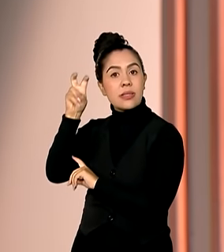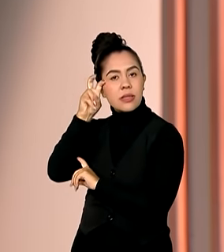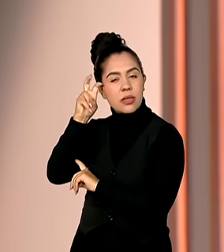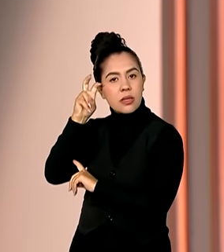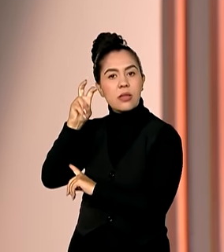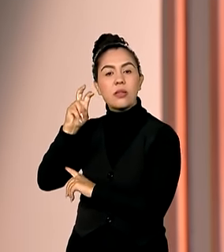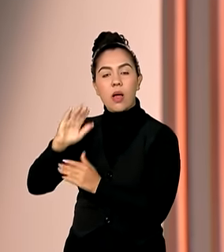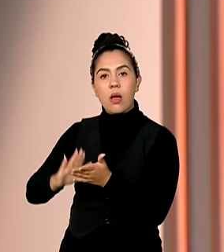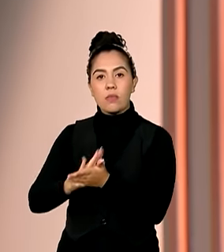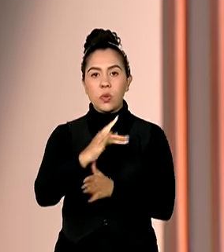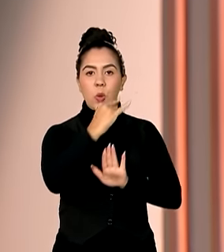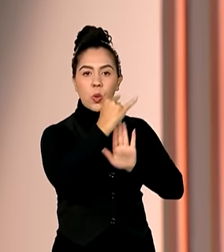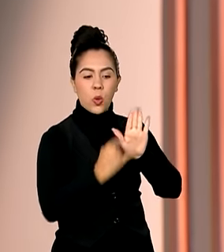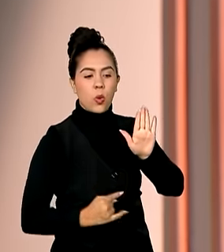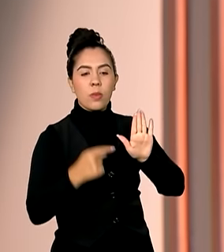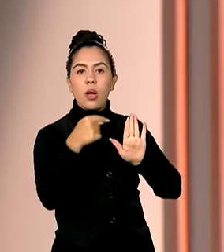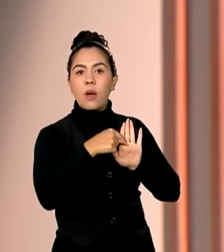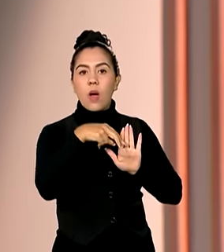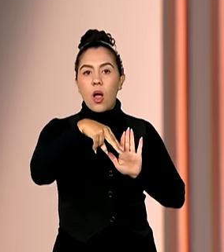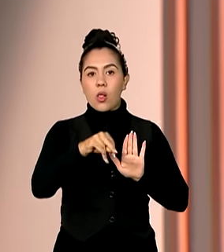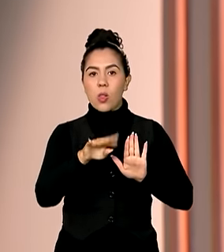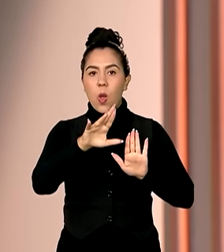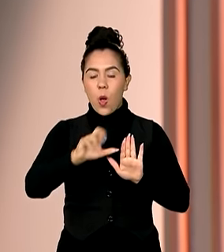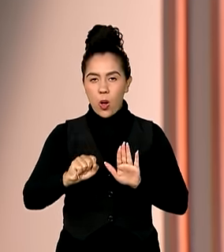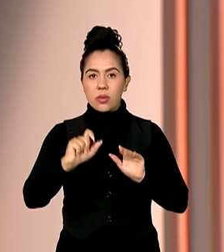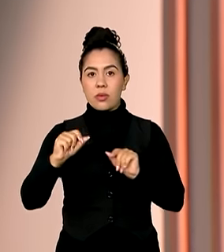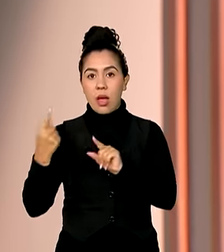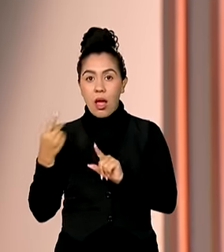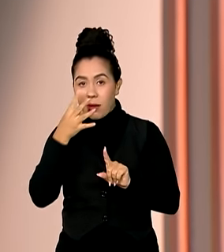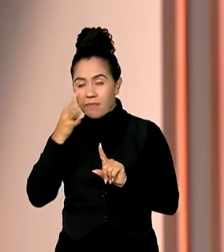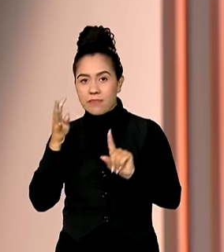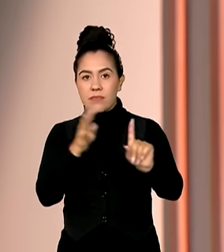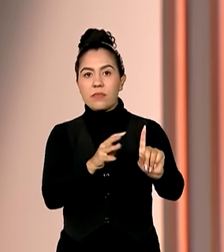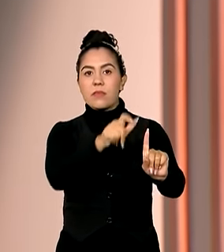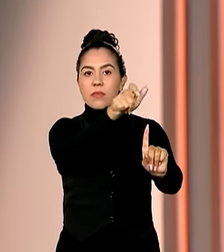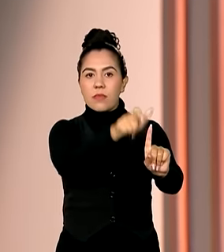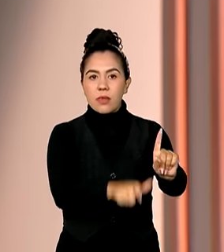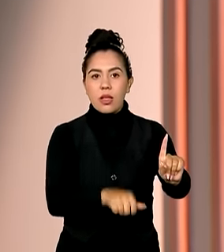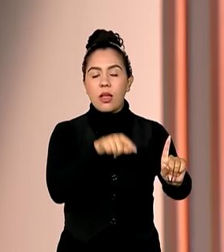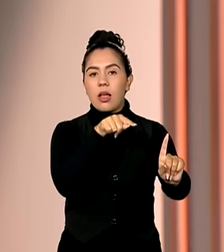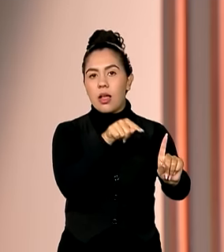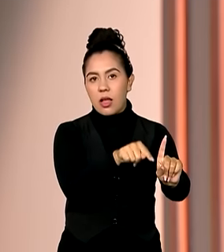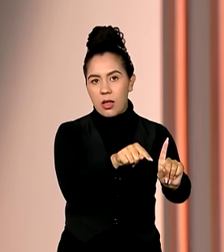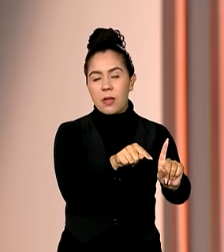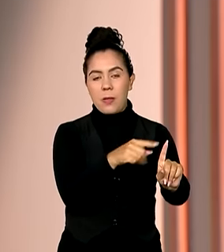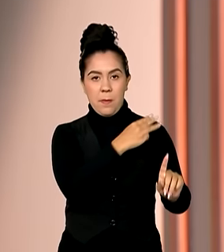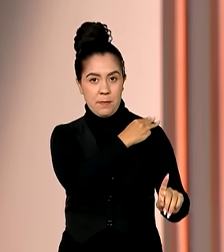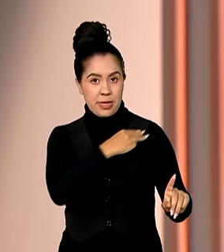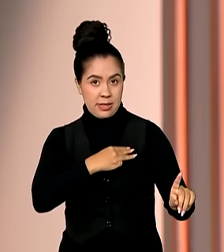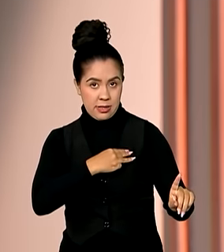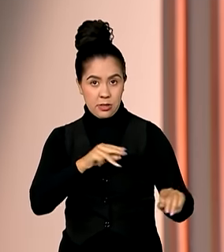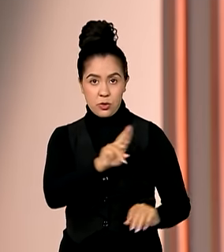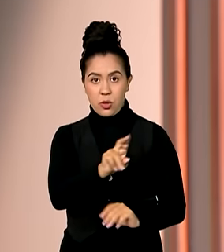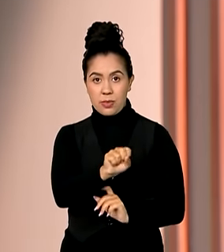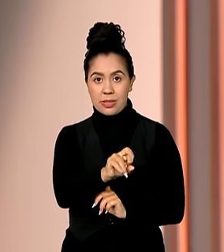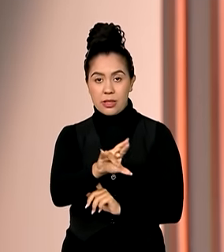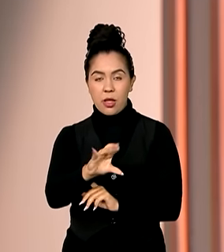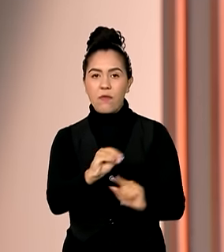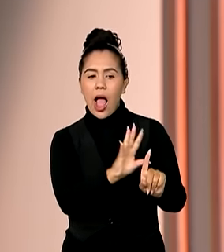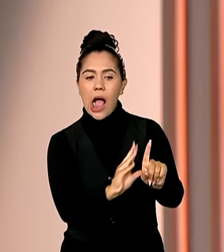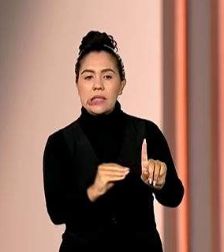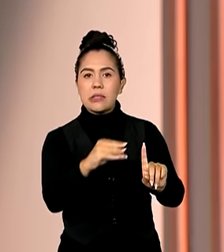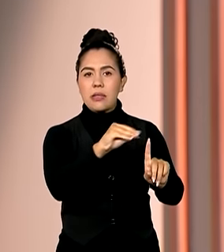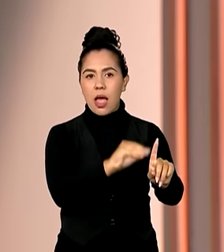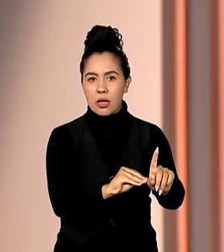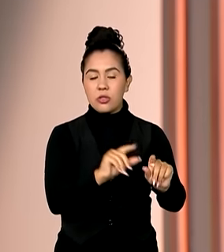sobre acusações de assédio contra o ministro dos Direitos Humanos e da Cidadania, Silvio Almeida. O texto diz que o ministro